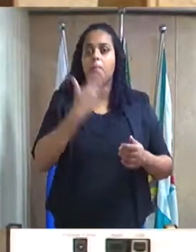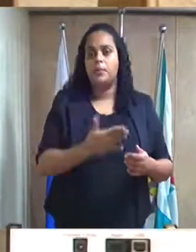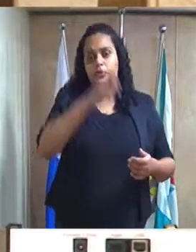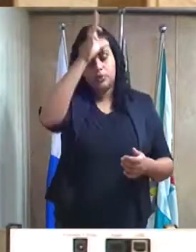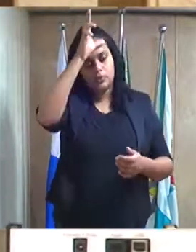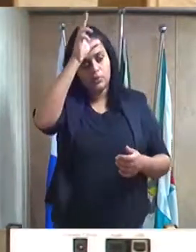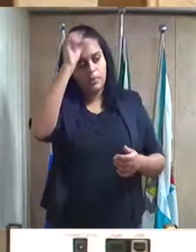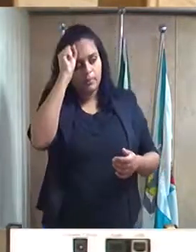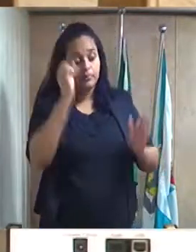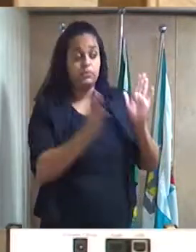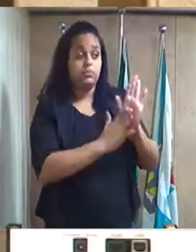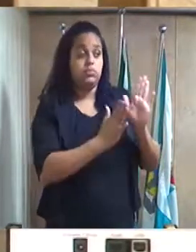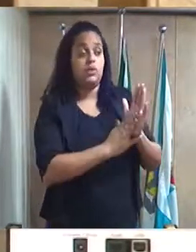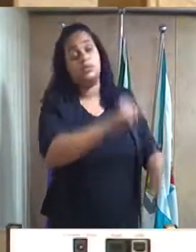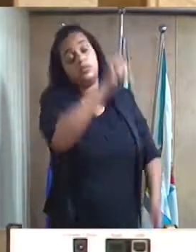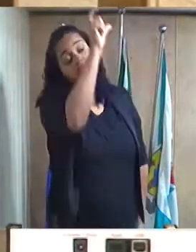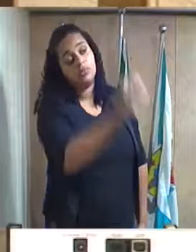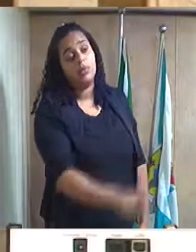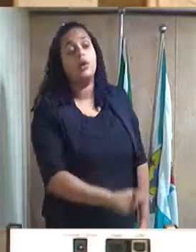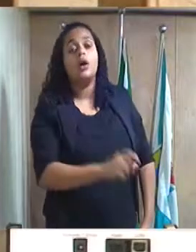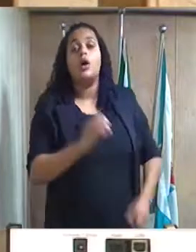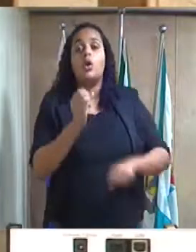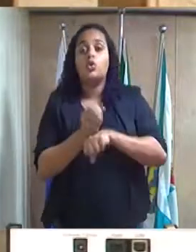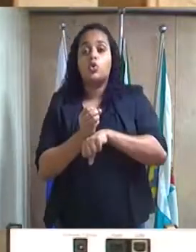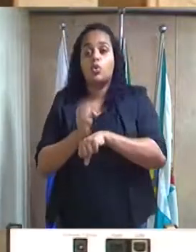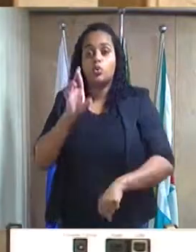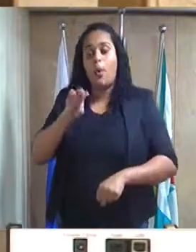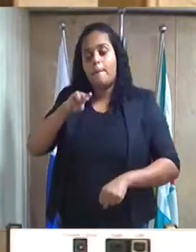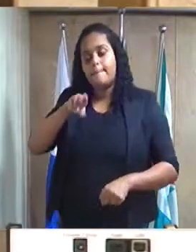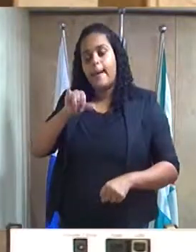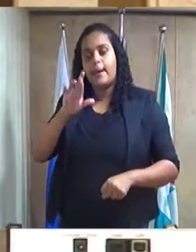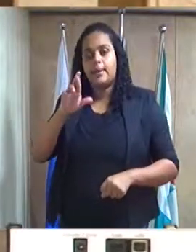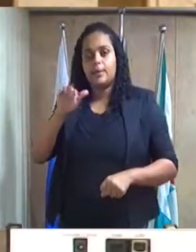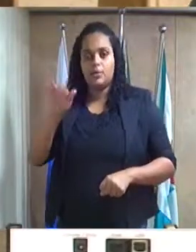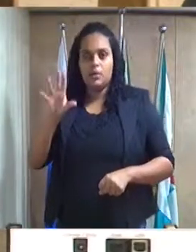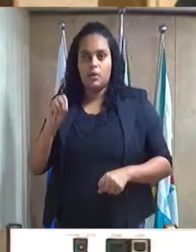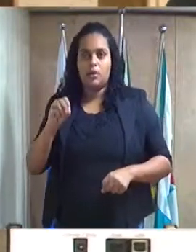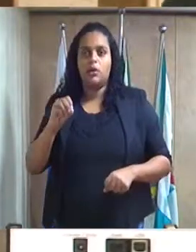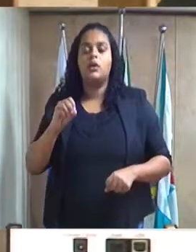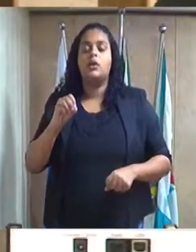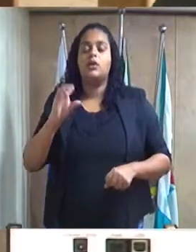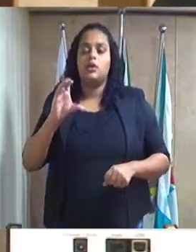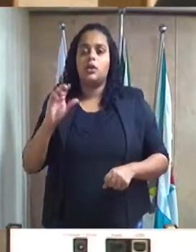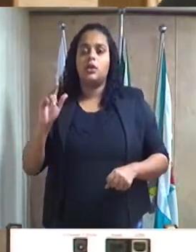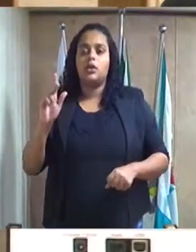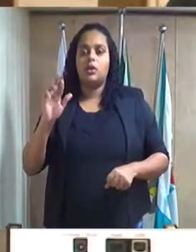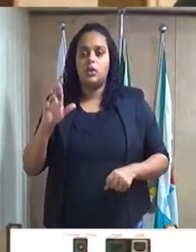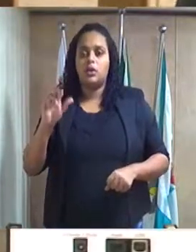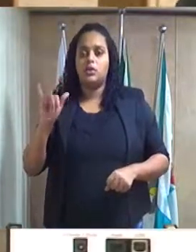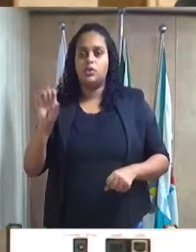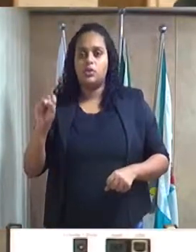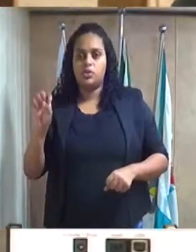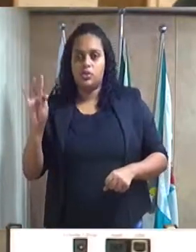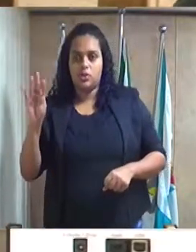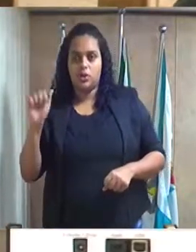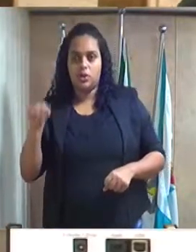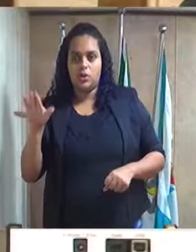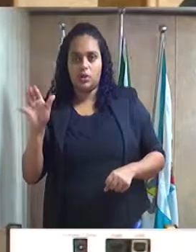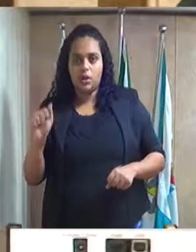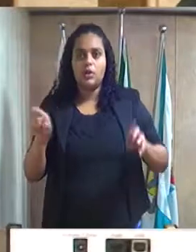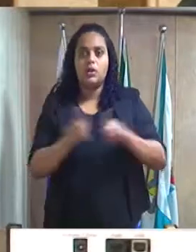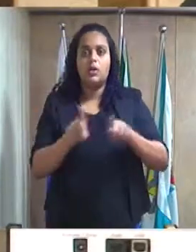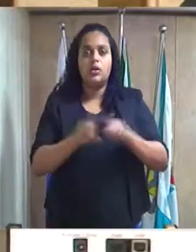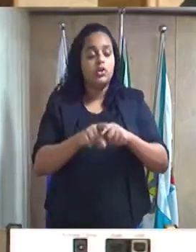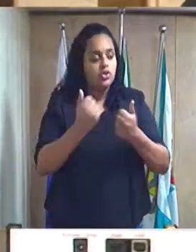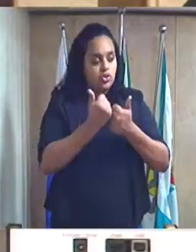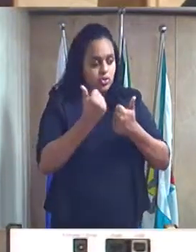moção de aplausos, à Ilustríssima Doutora Maria Cristina Rodrigues Menezes, Médica do Trabalho e Subsecretária de Gestão